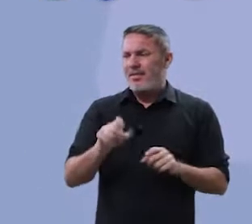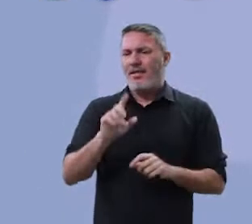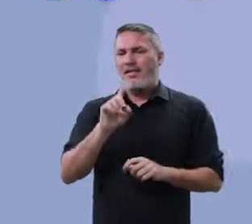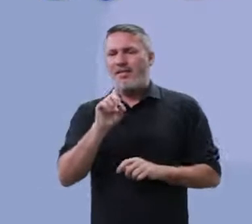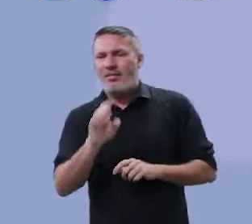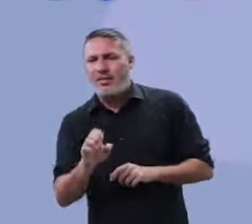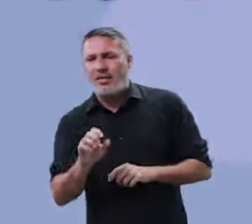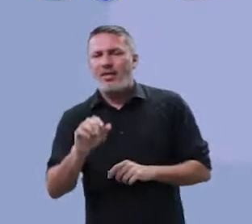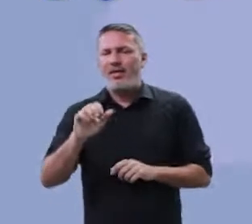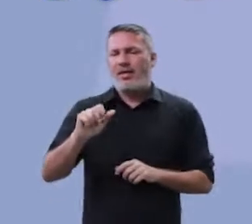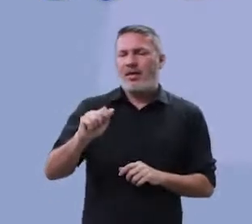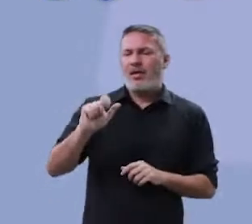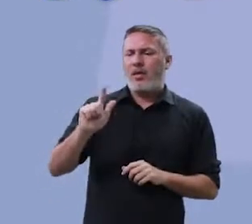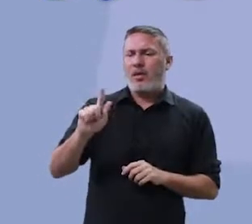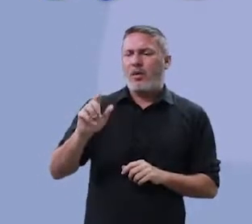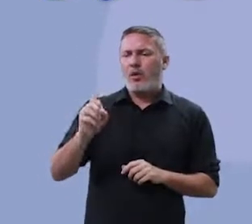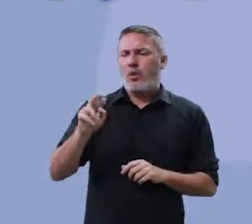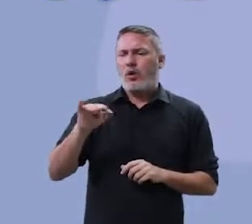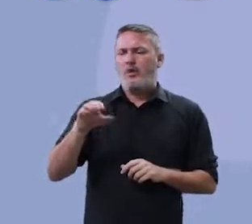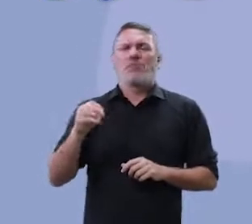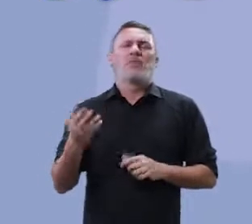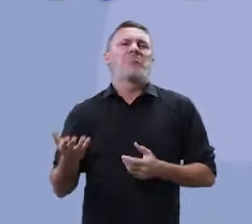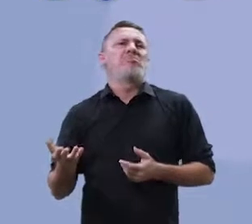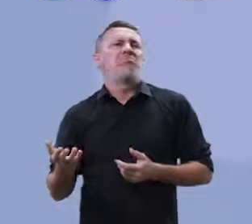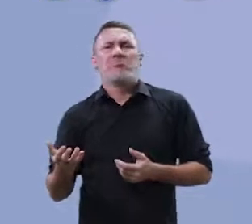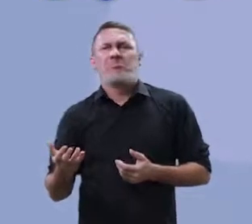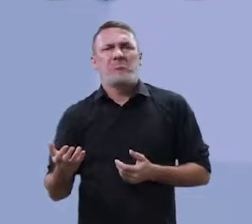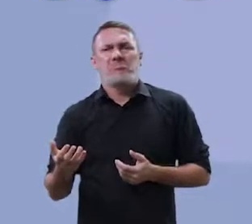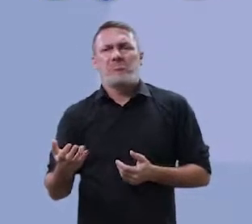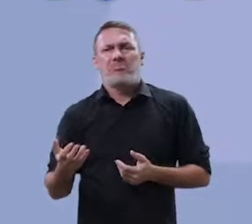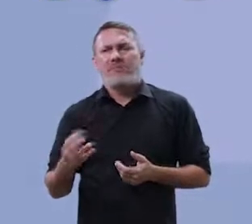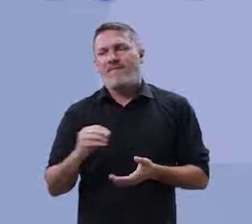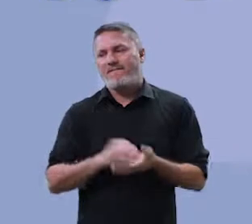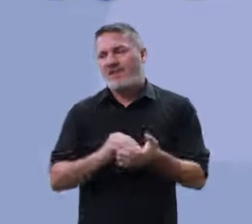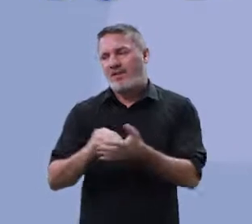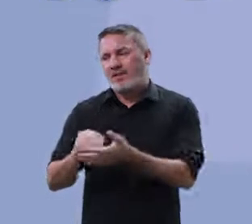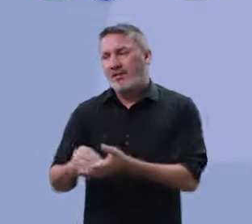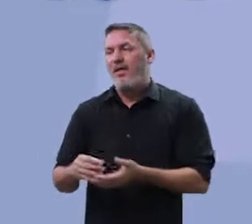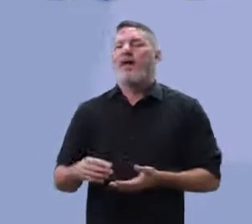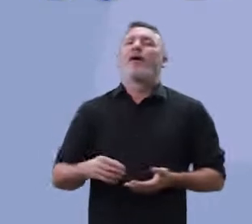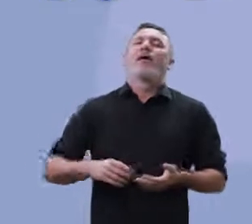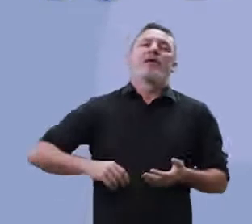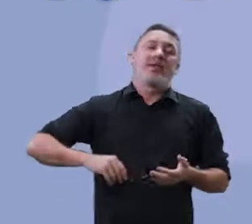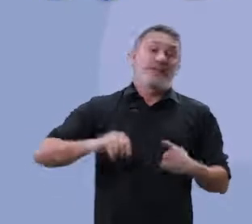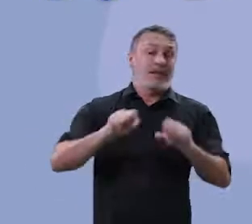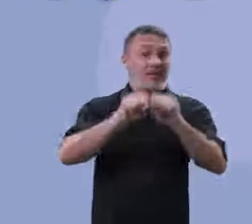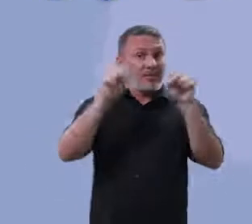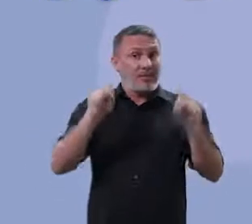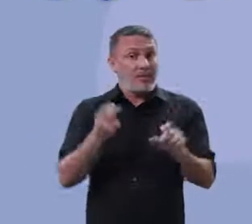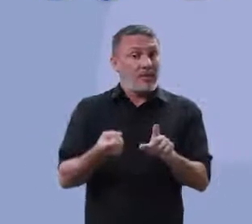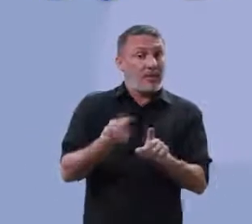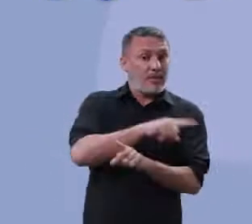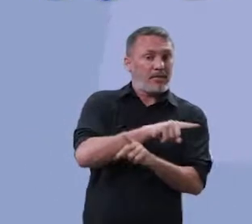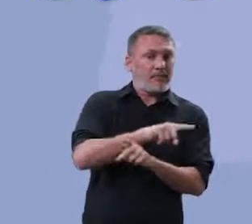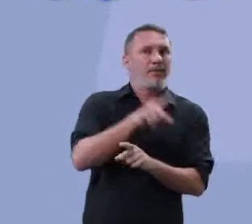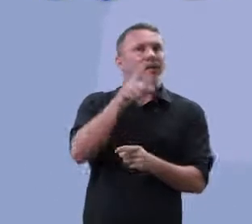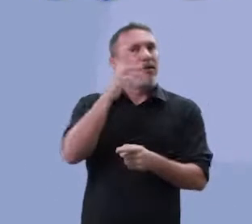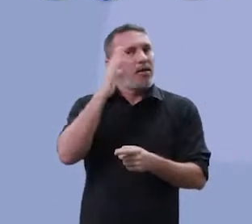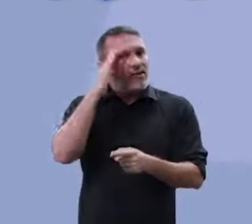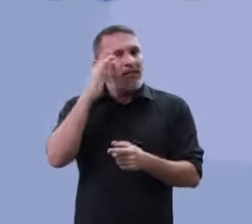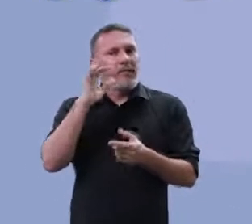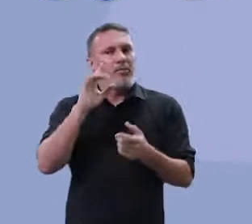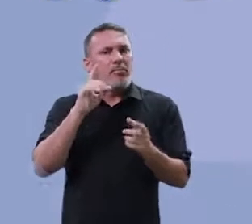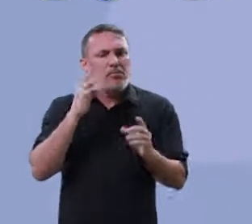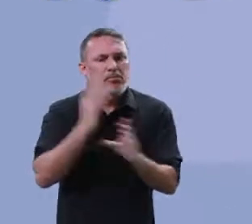algoritmos? Como assim? Faltou uma palavra ali. No caso ali, é exercida por sistemas. Beleza? Então,